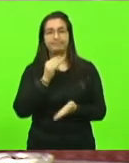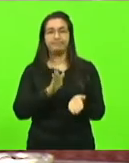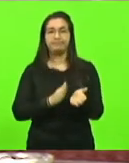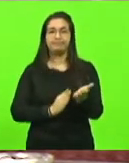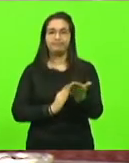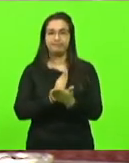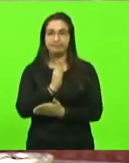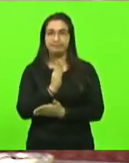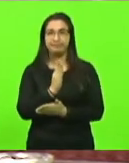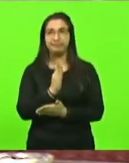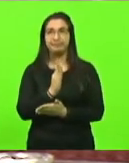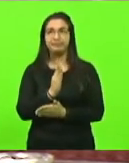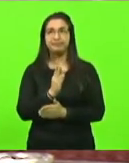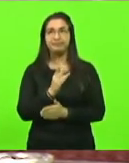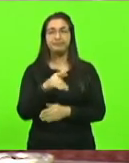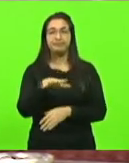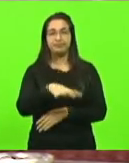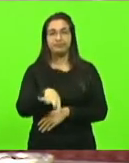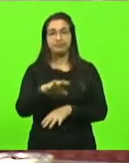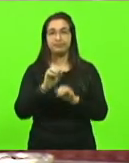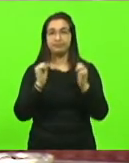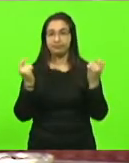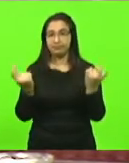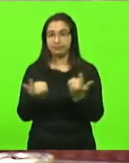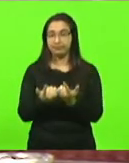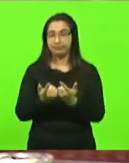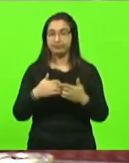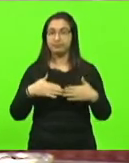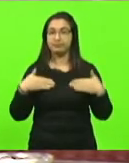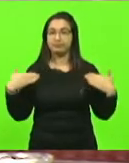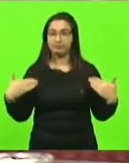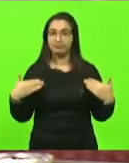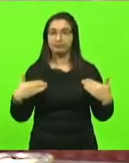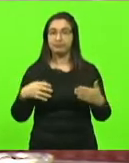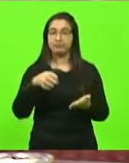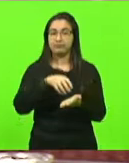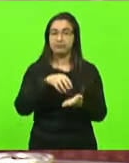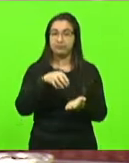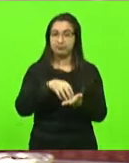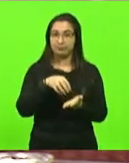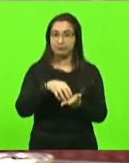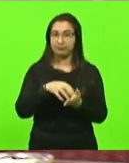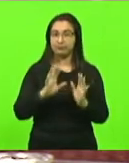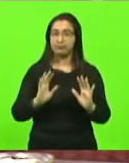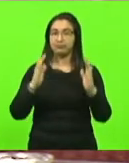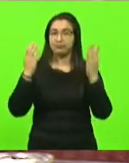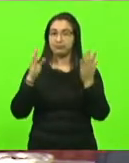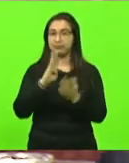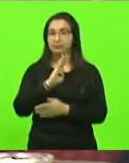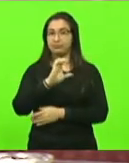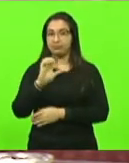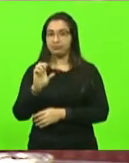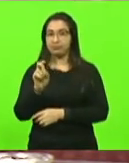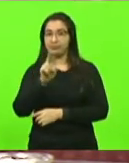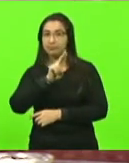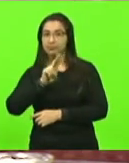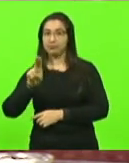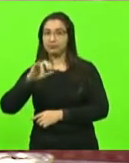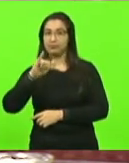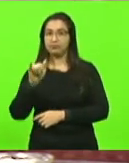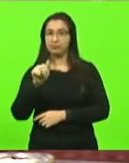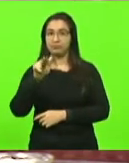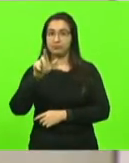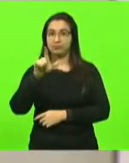deste plenário para homenagearmos o Centro de Eventos Balneário Camboriú com o nome de Júlio Tedesco. Obrigado.